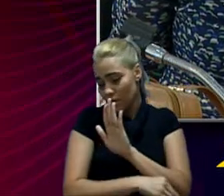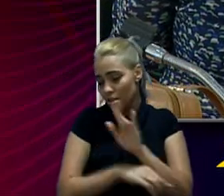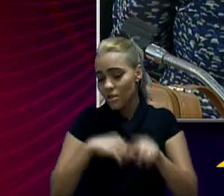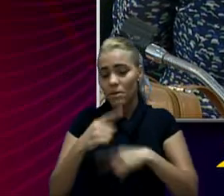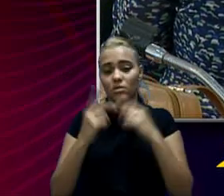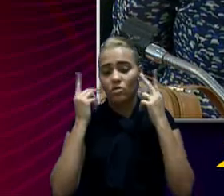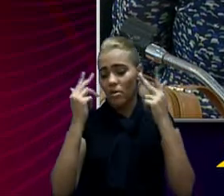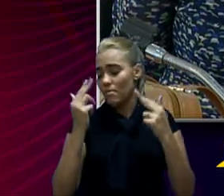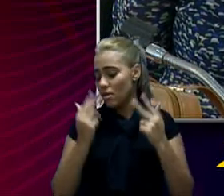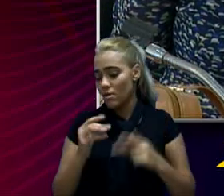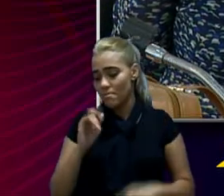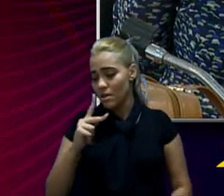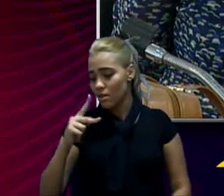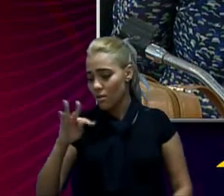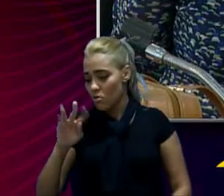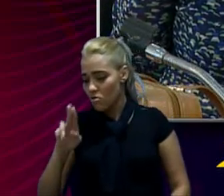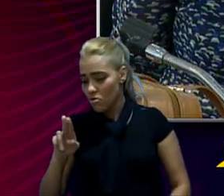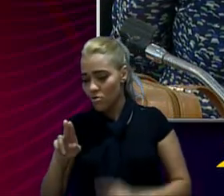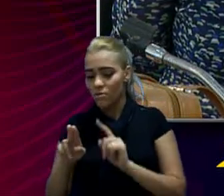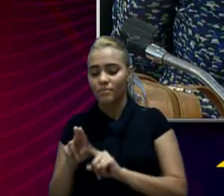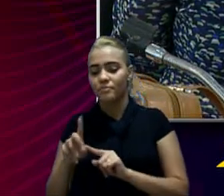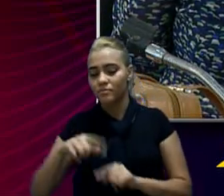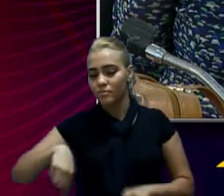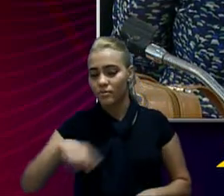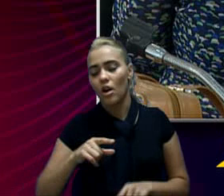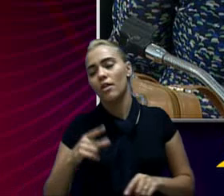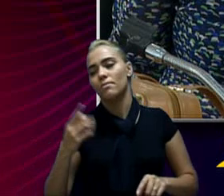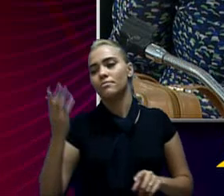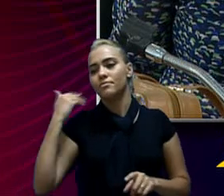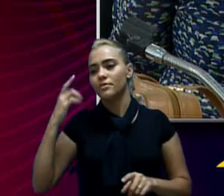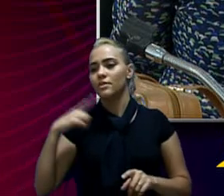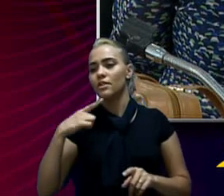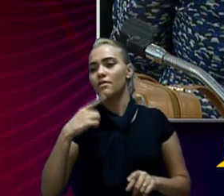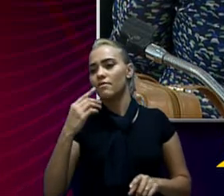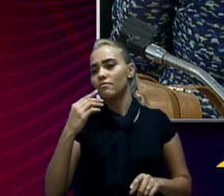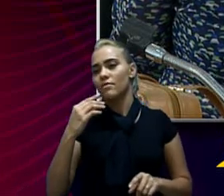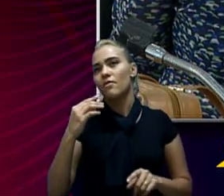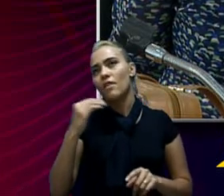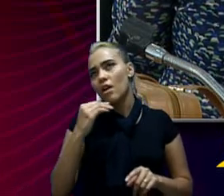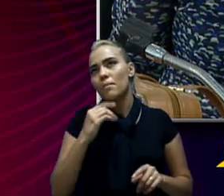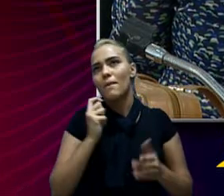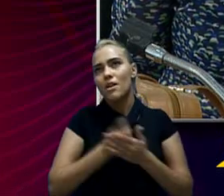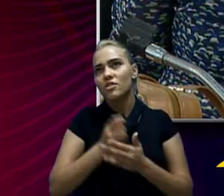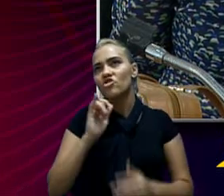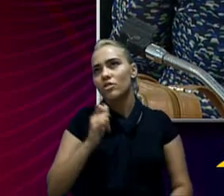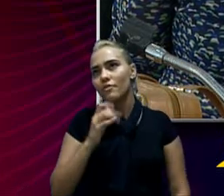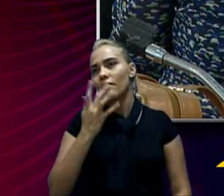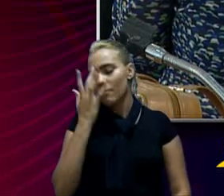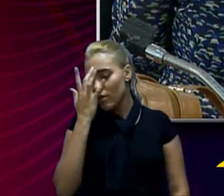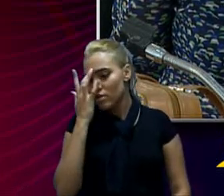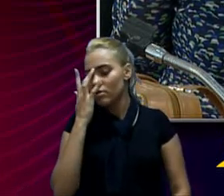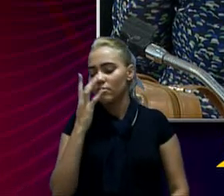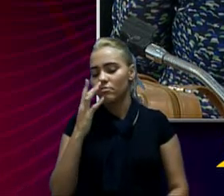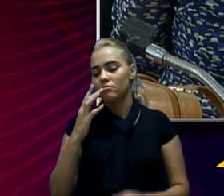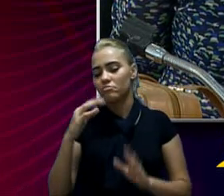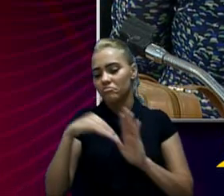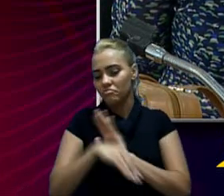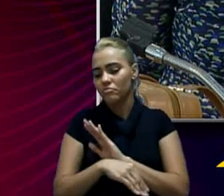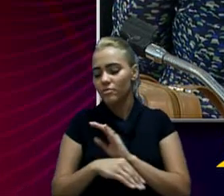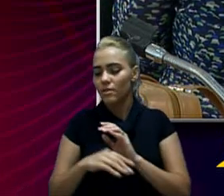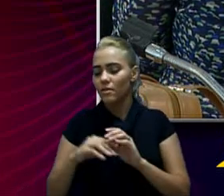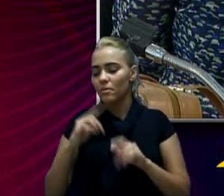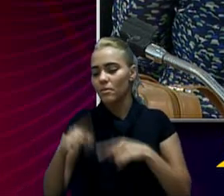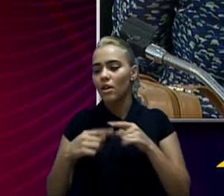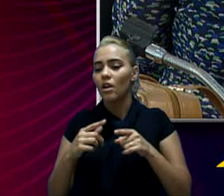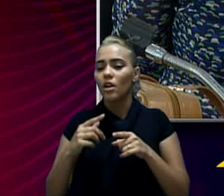normalidade. Essa receita do IPTU, nós tivemos ela de forma bem fraca nos meses de janeiro e fevereiro. vencimento se dará a